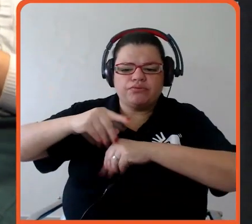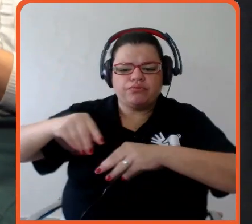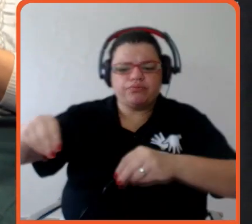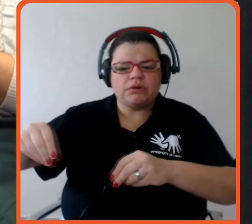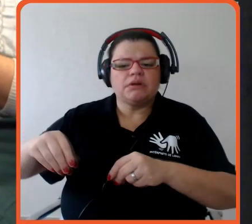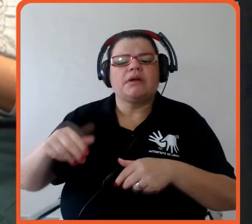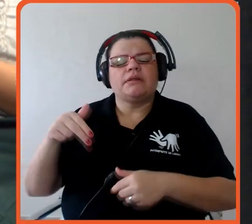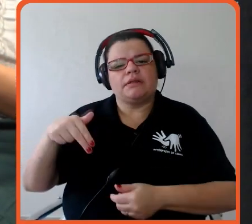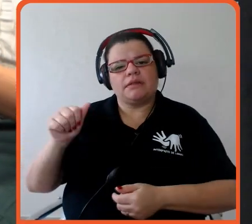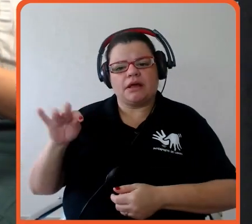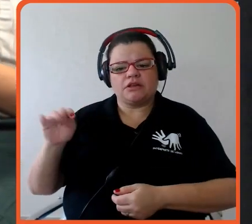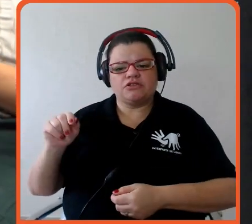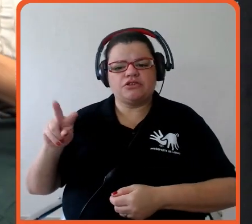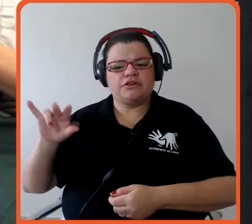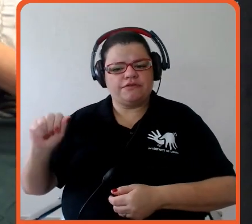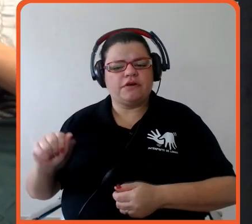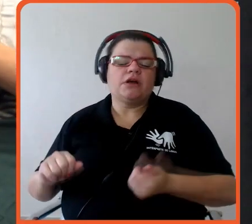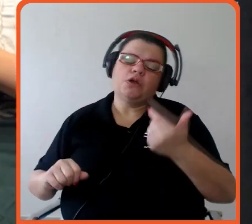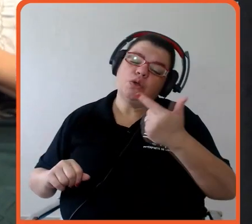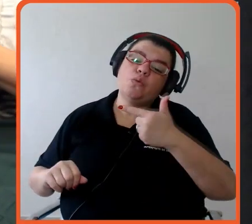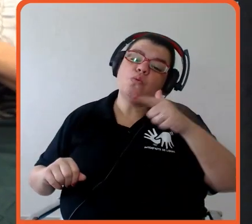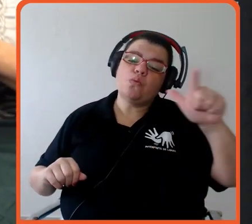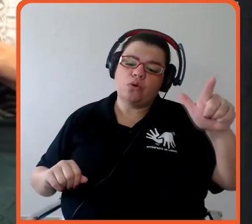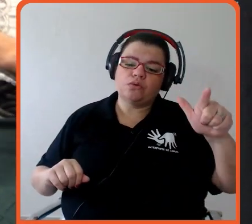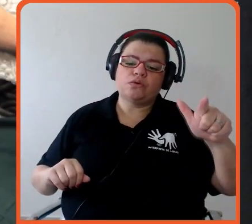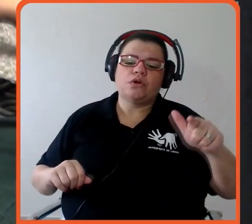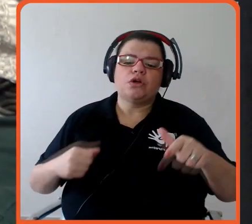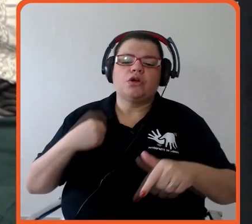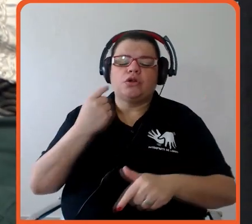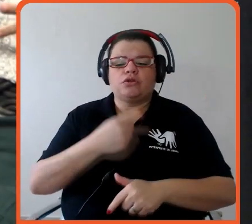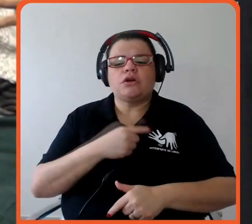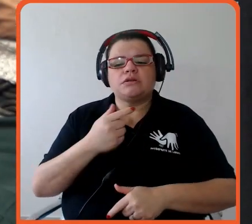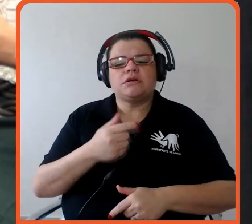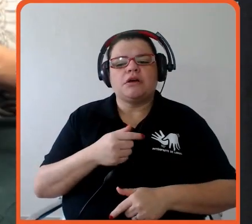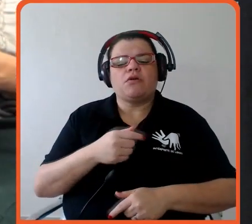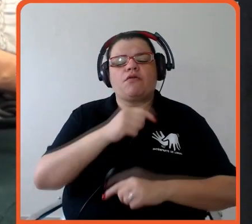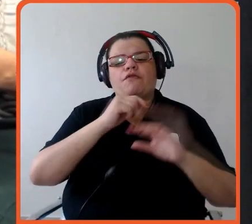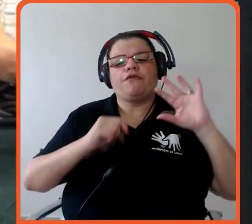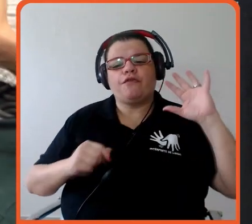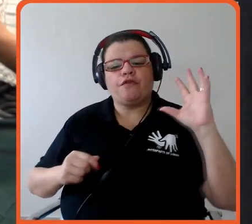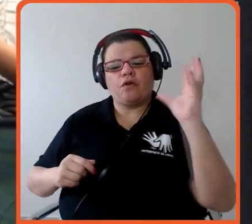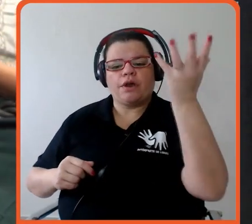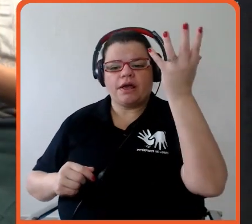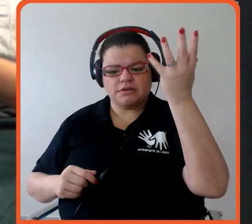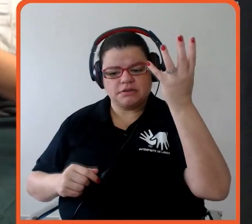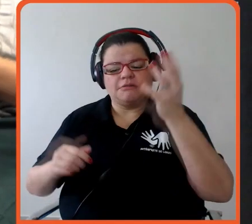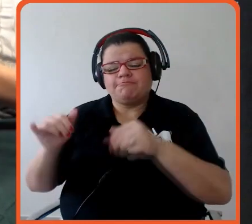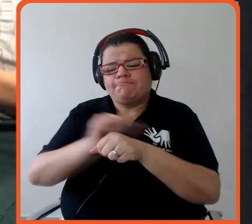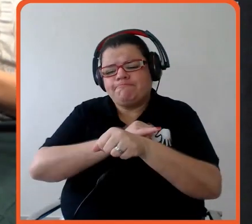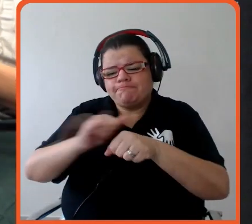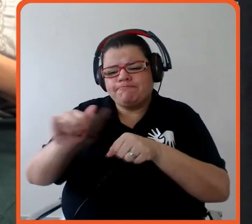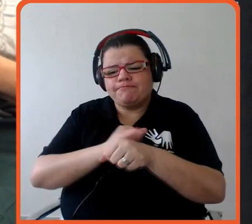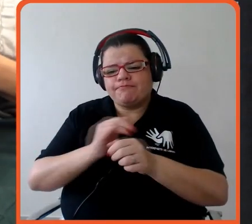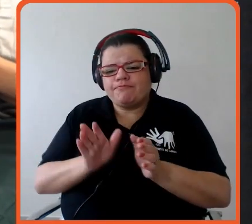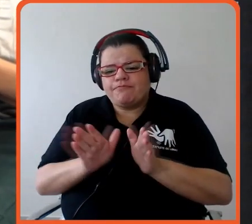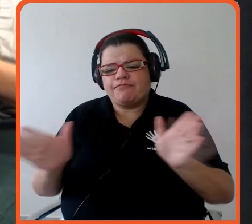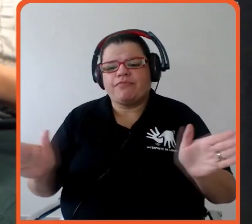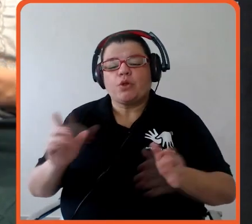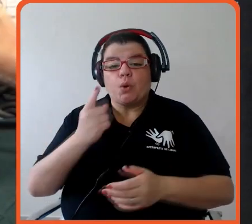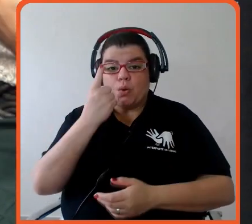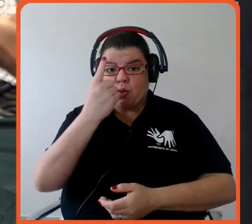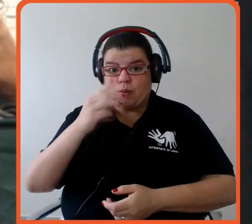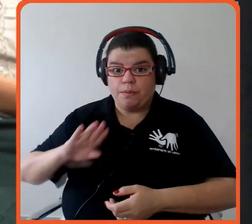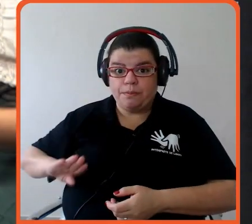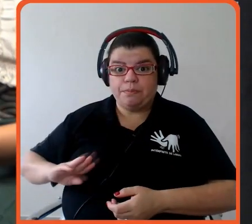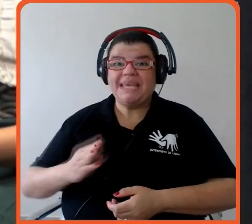vai explorar com timber, né, com floresta cultivada. Então essa é uma estratégia que é de um bilhão de dólares, que a gente quer chegar a um bilhão